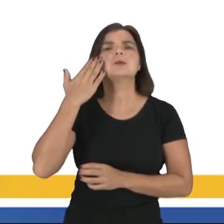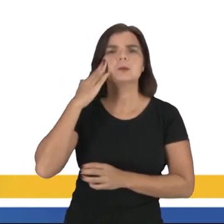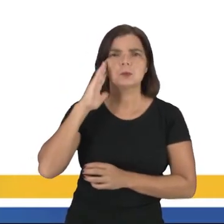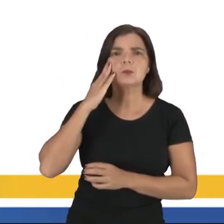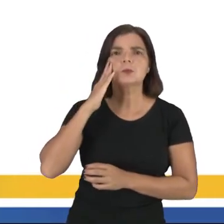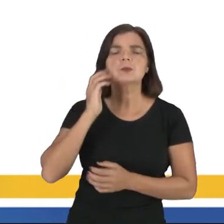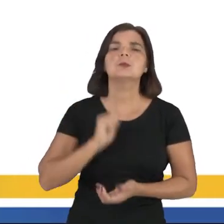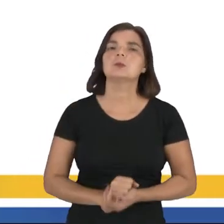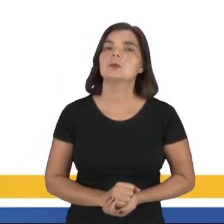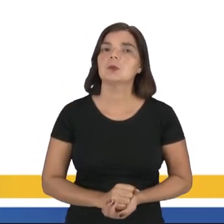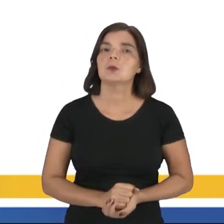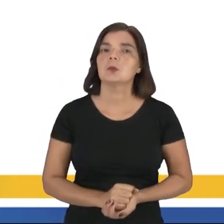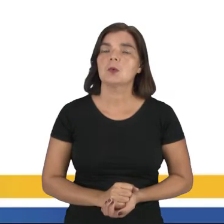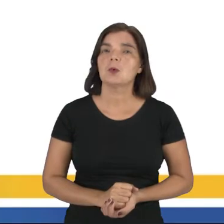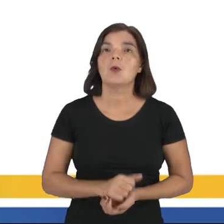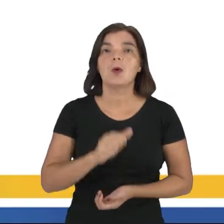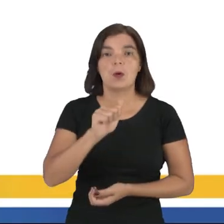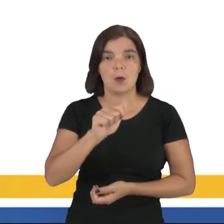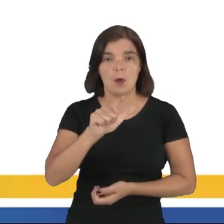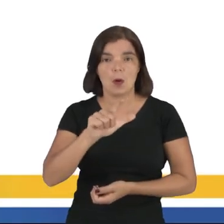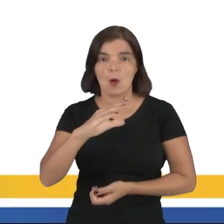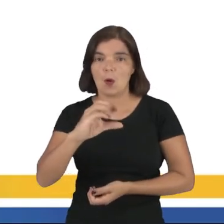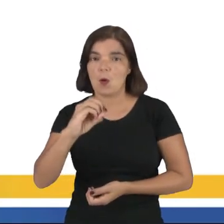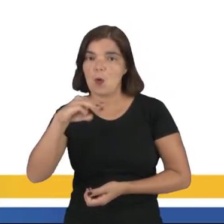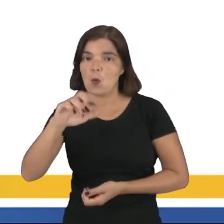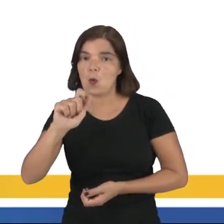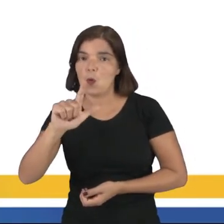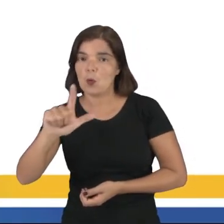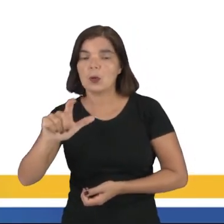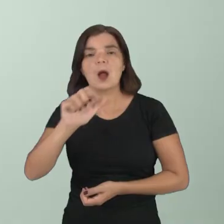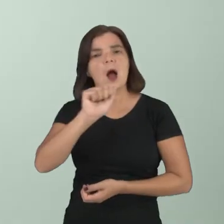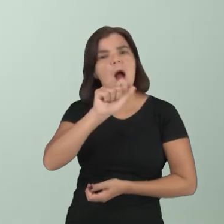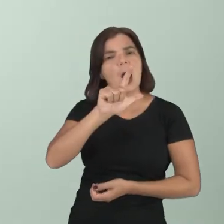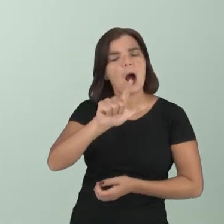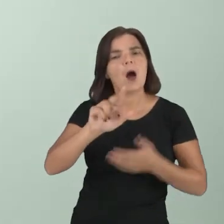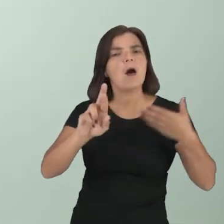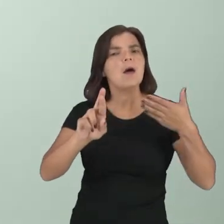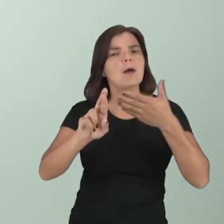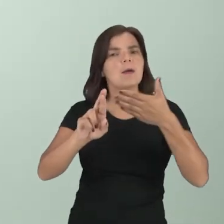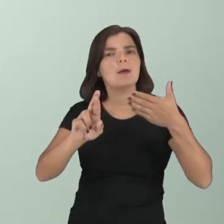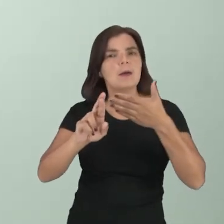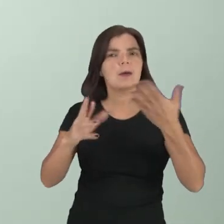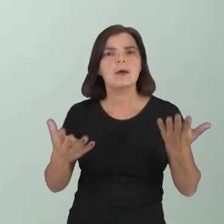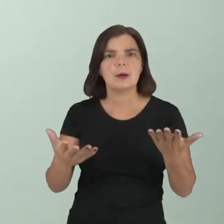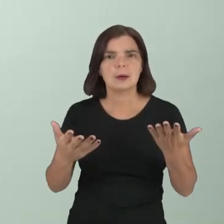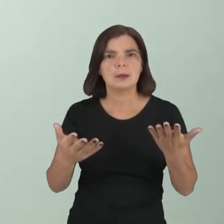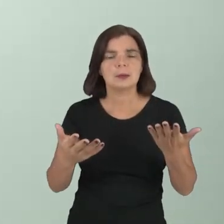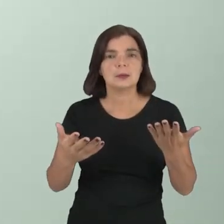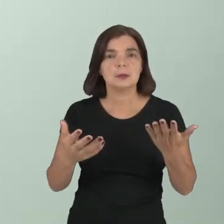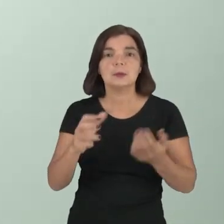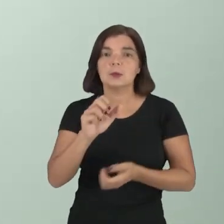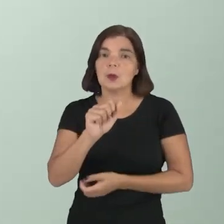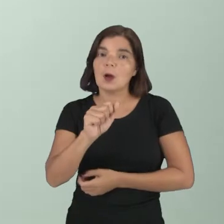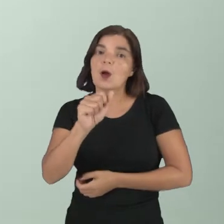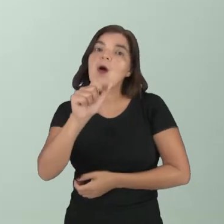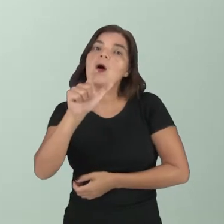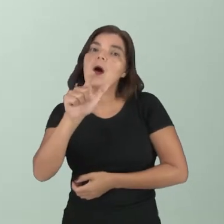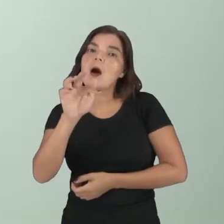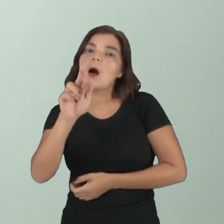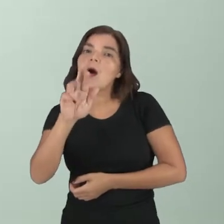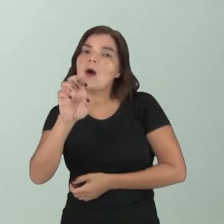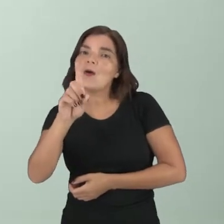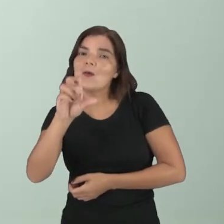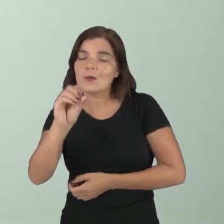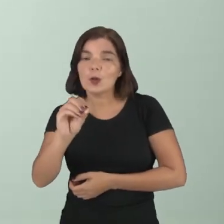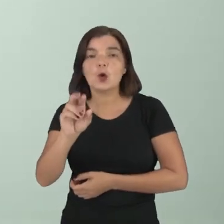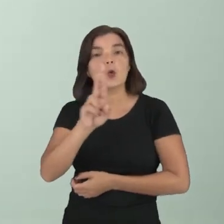interpretação. Álcool gel. Esse álcool se refere à sílaba de Alfredo Patino, que é o